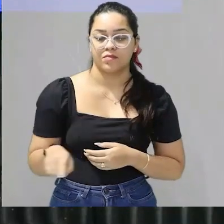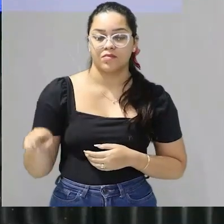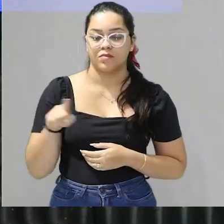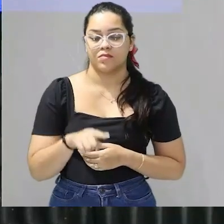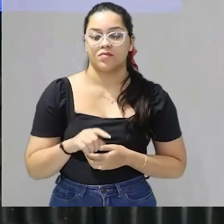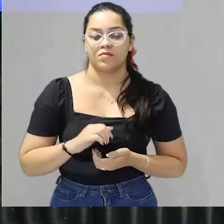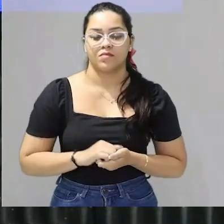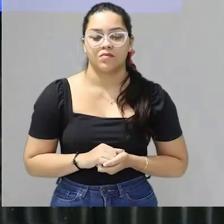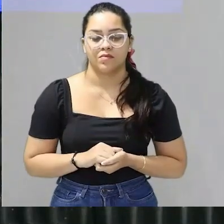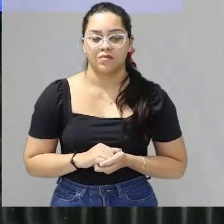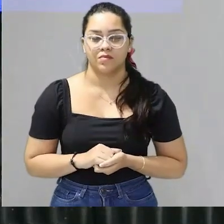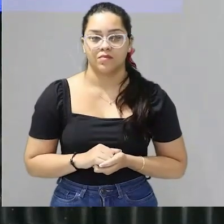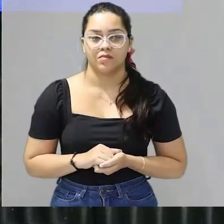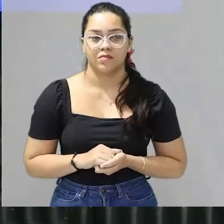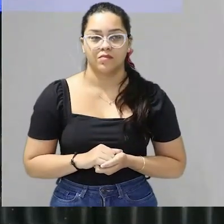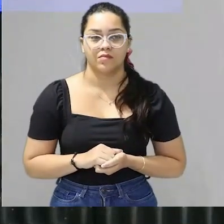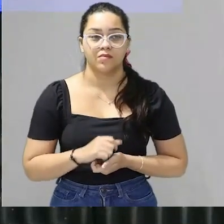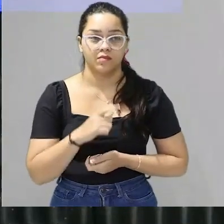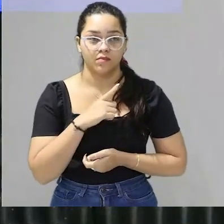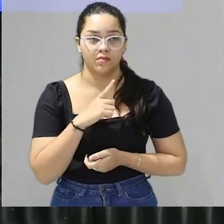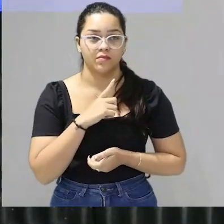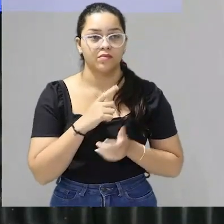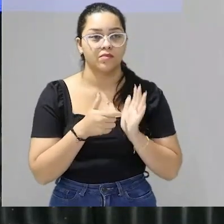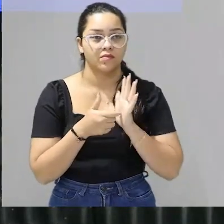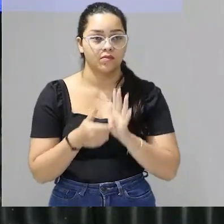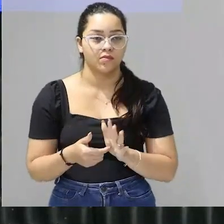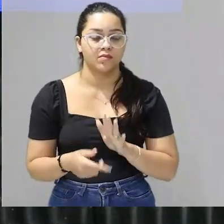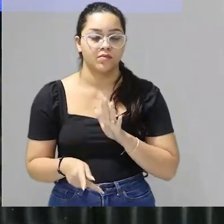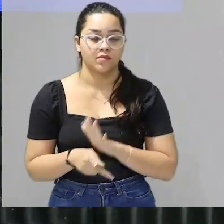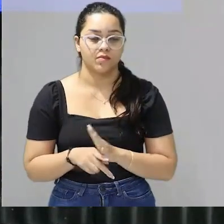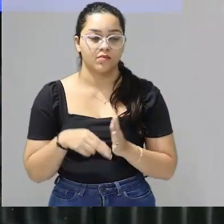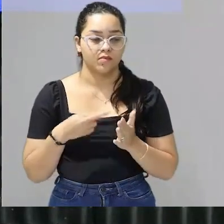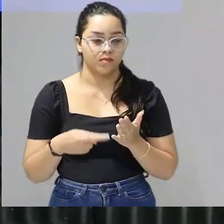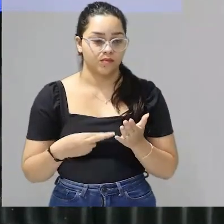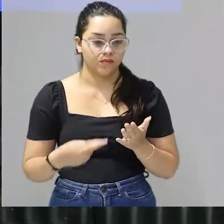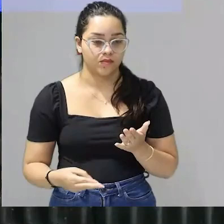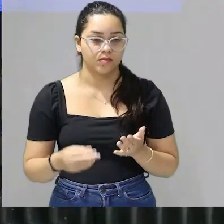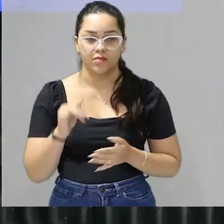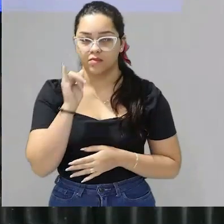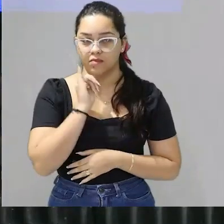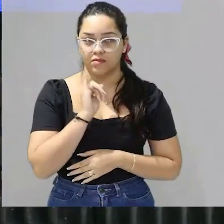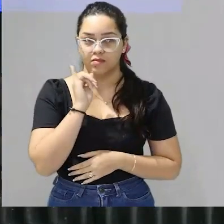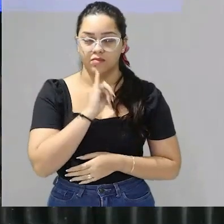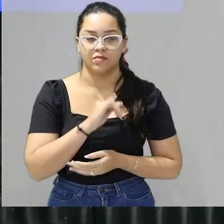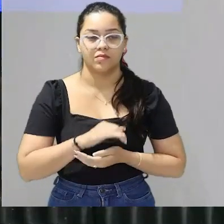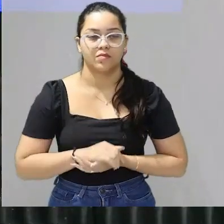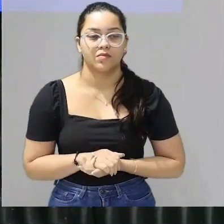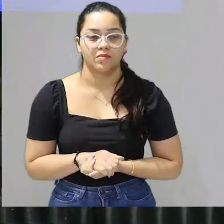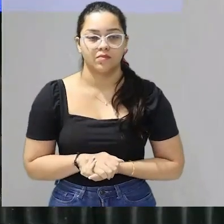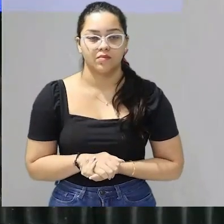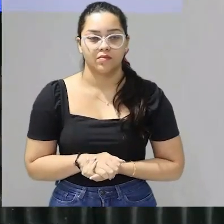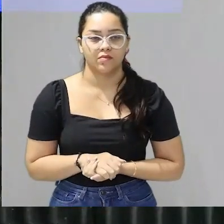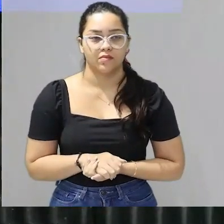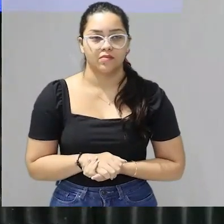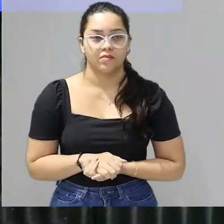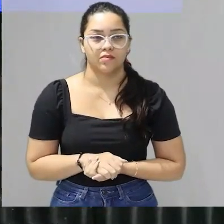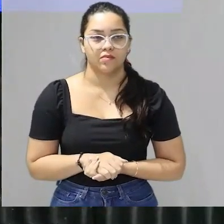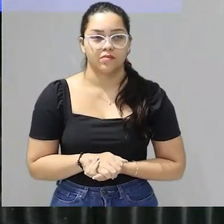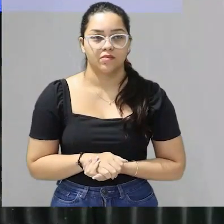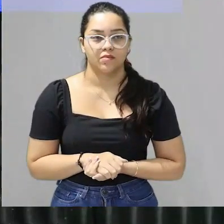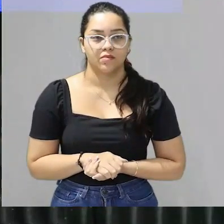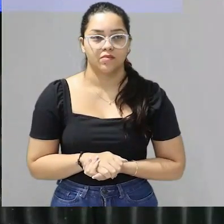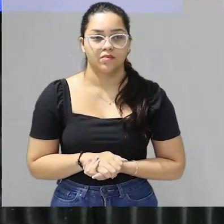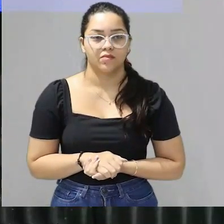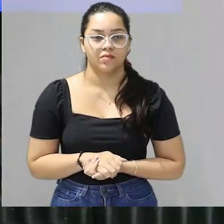essa palavra que você grifar ela tem que aparecer de alguma forma na sua redação por exemplo aqui invisibilidade e registro civil